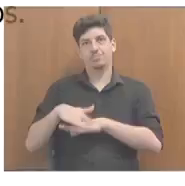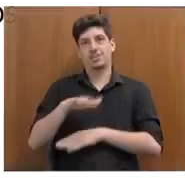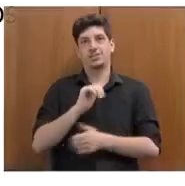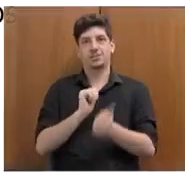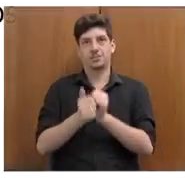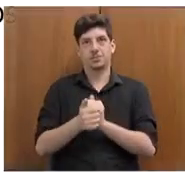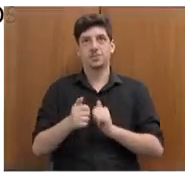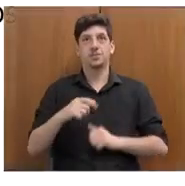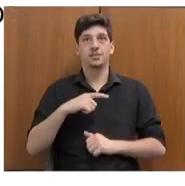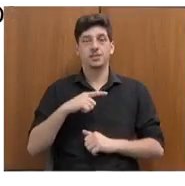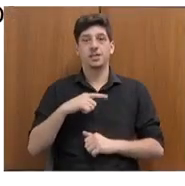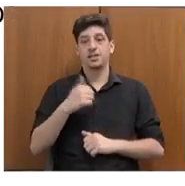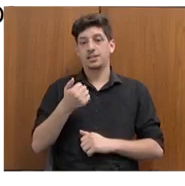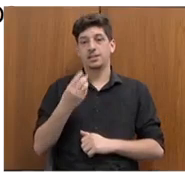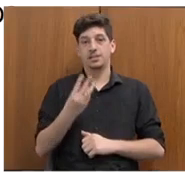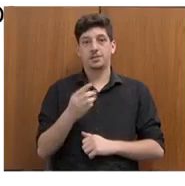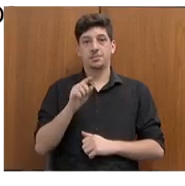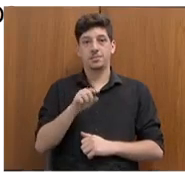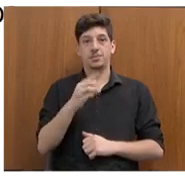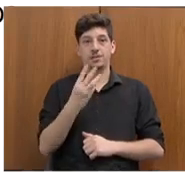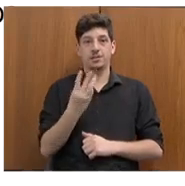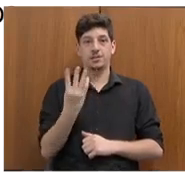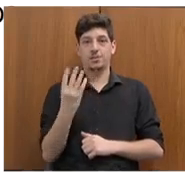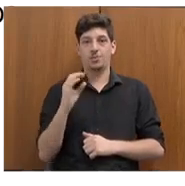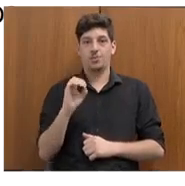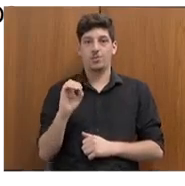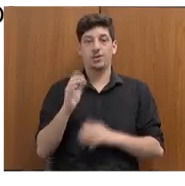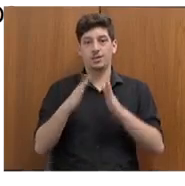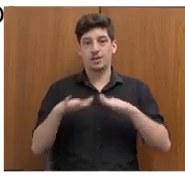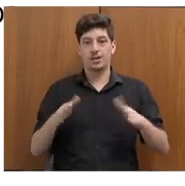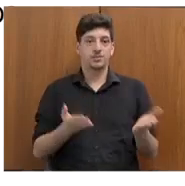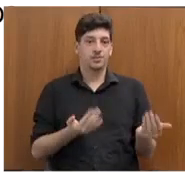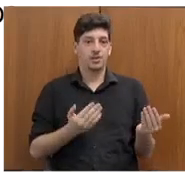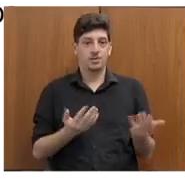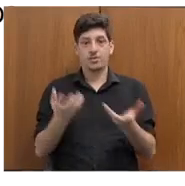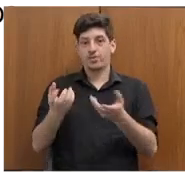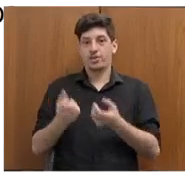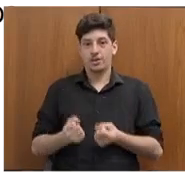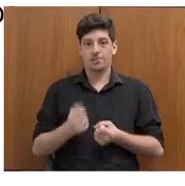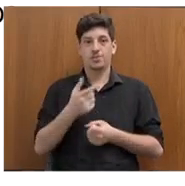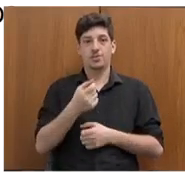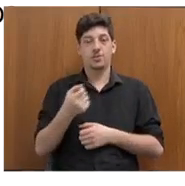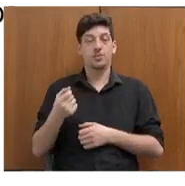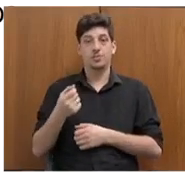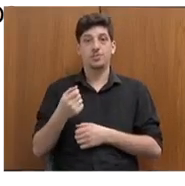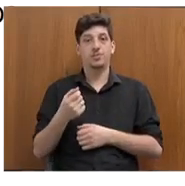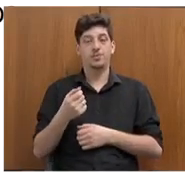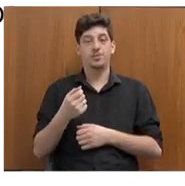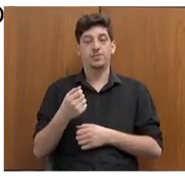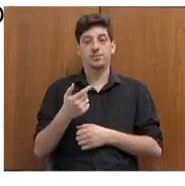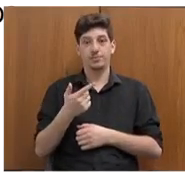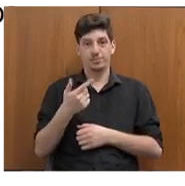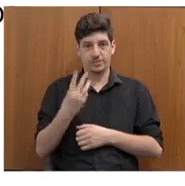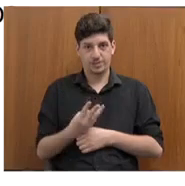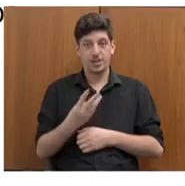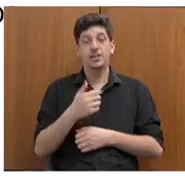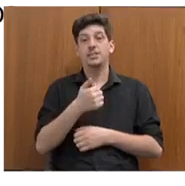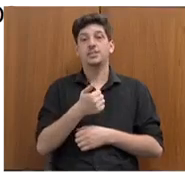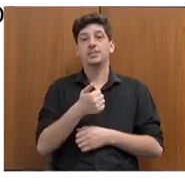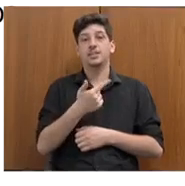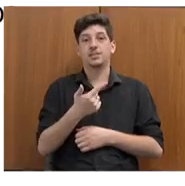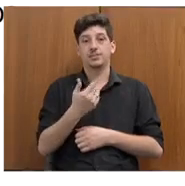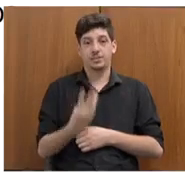Nós temos 13.340 crianças e adolescentes atendidos em 2023. 123 municípios contemplados,